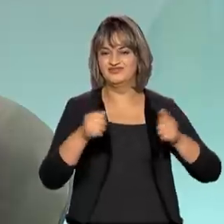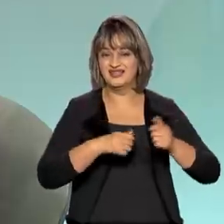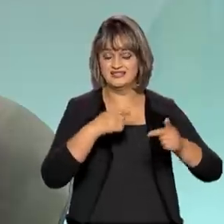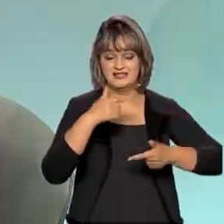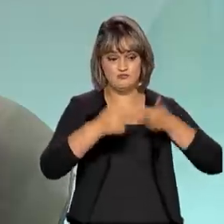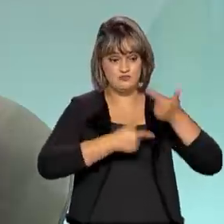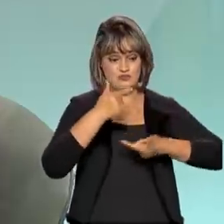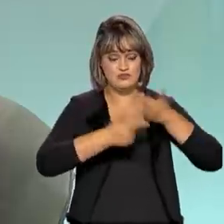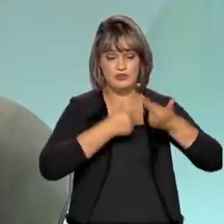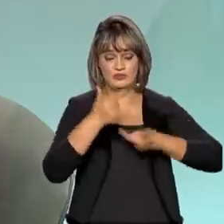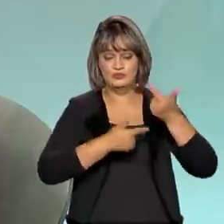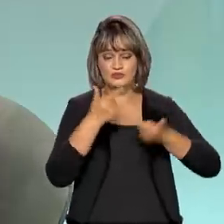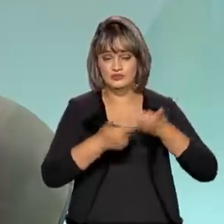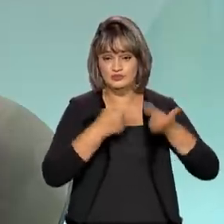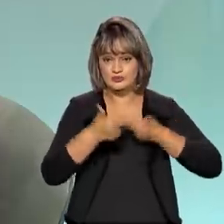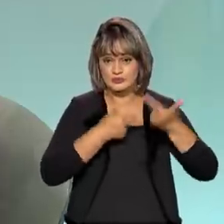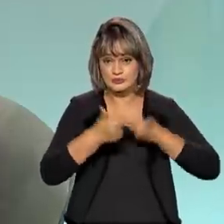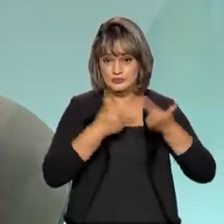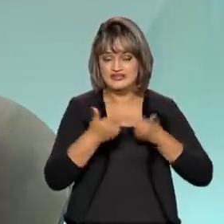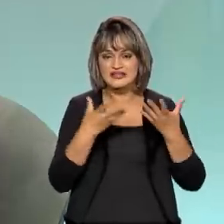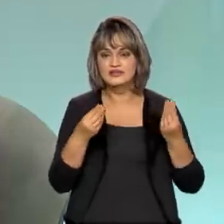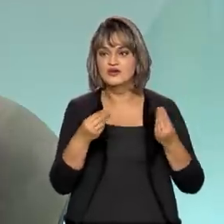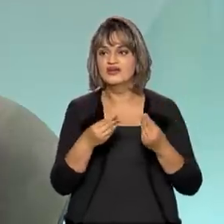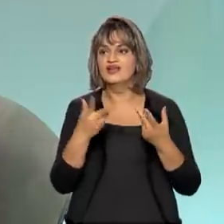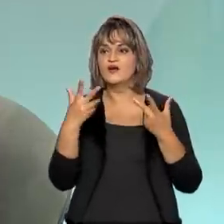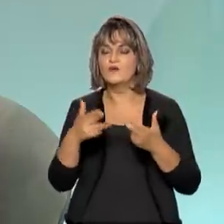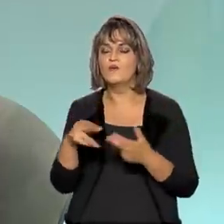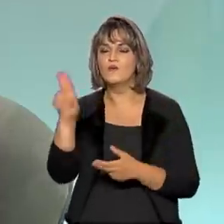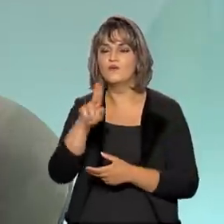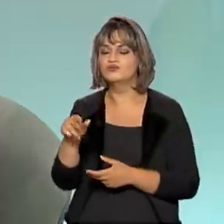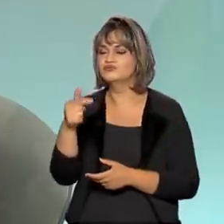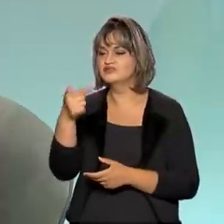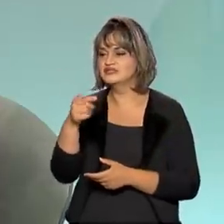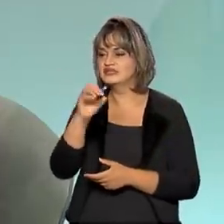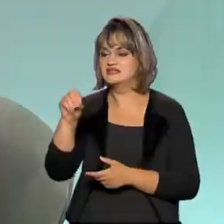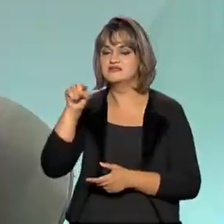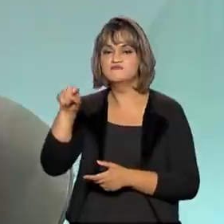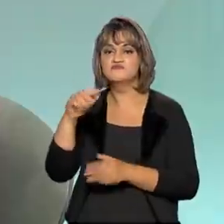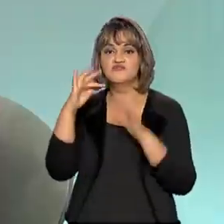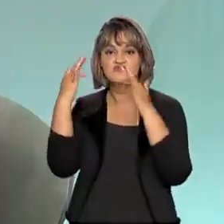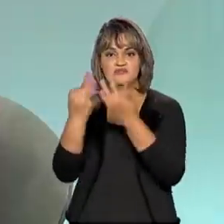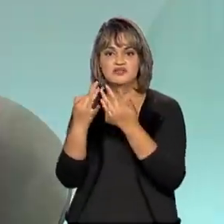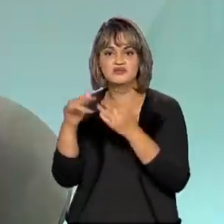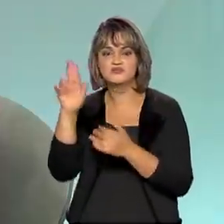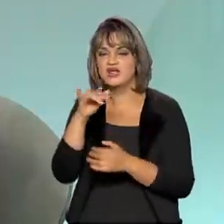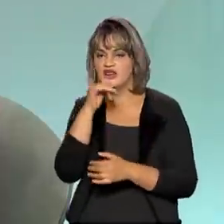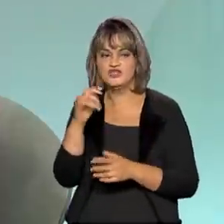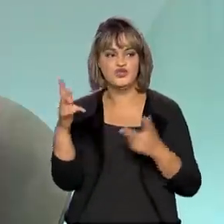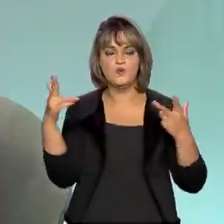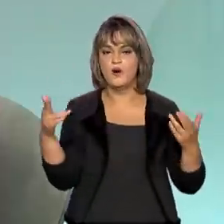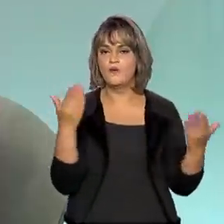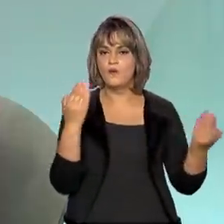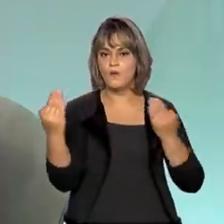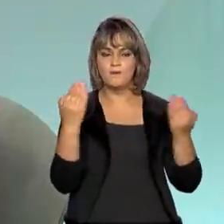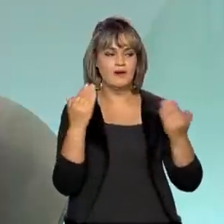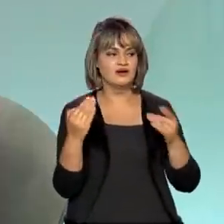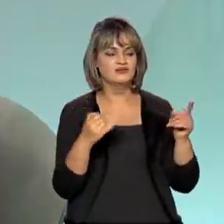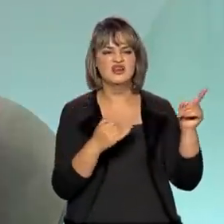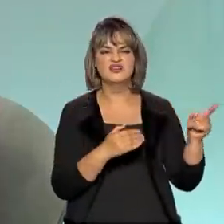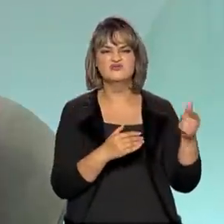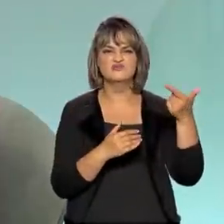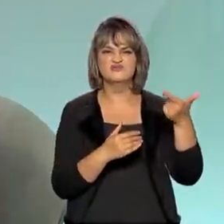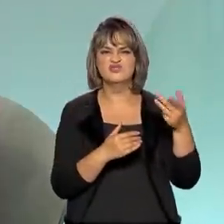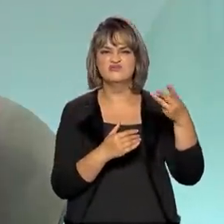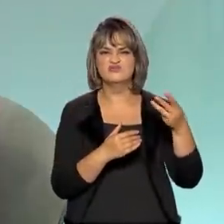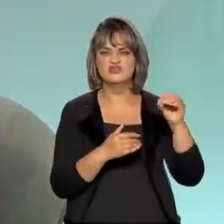mais de 700 mil famílias, mais de 700 mil unidades consumidoras. Esses 230 megawatts